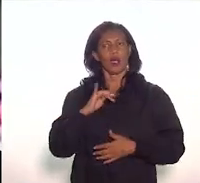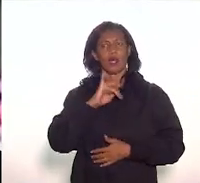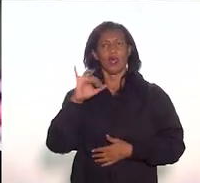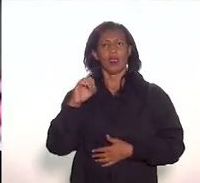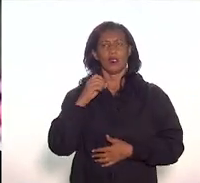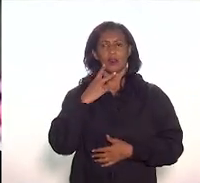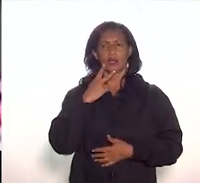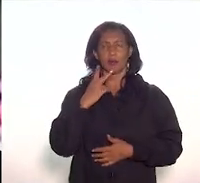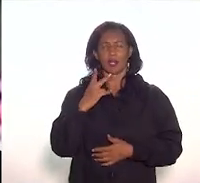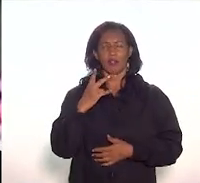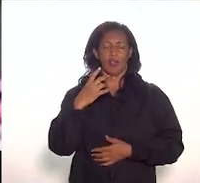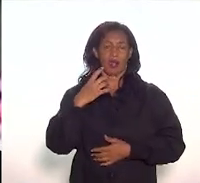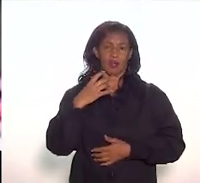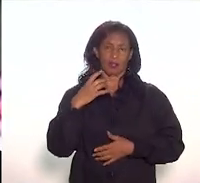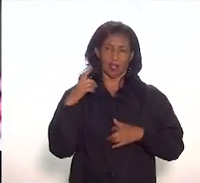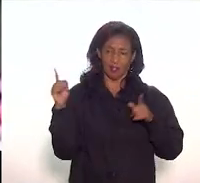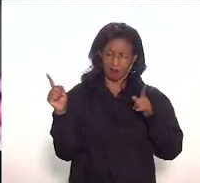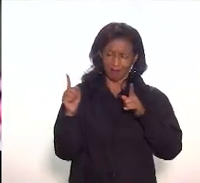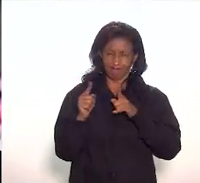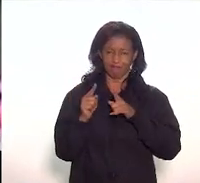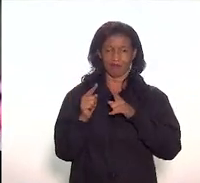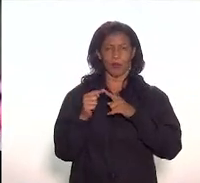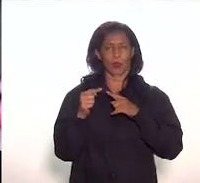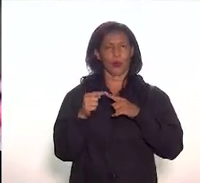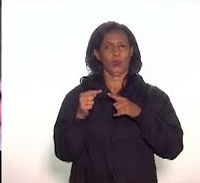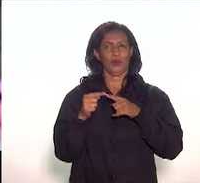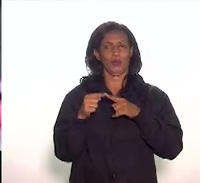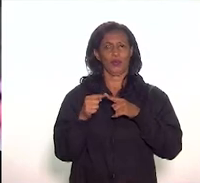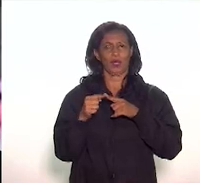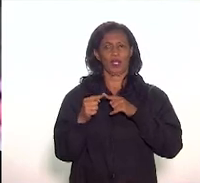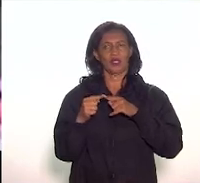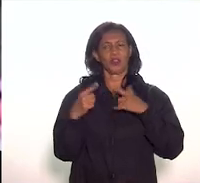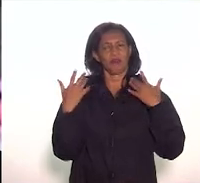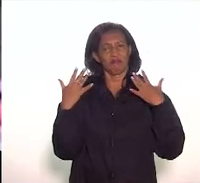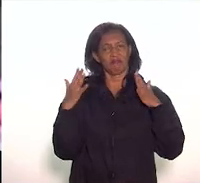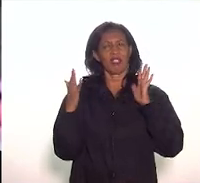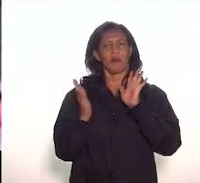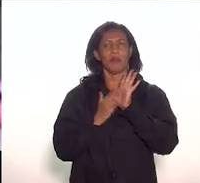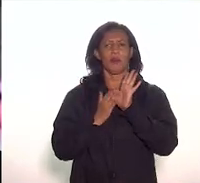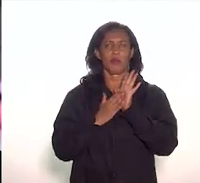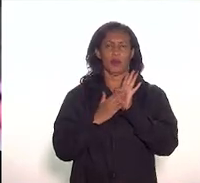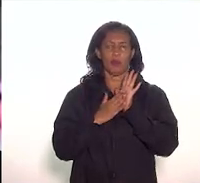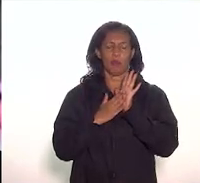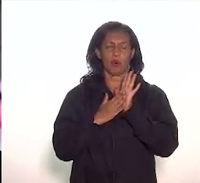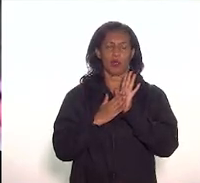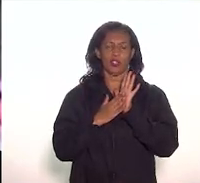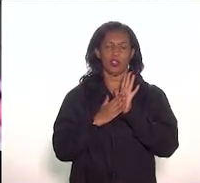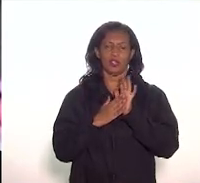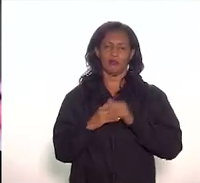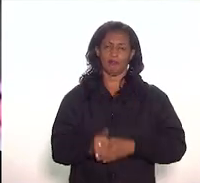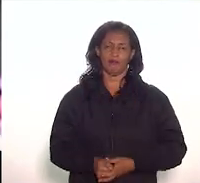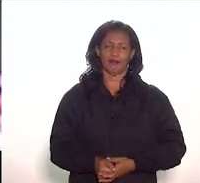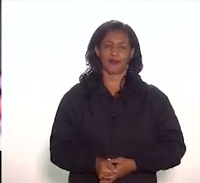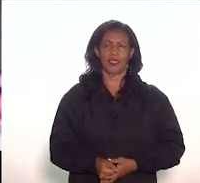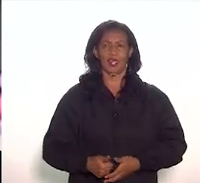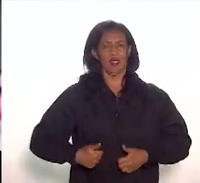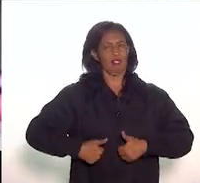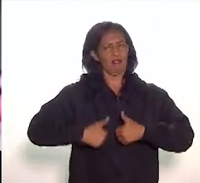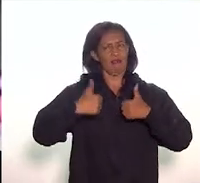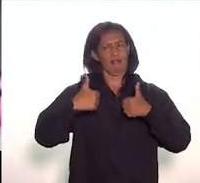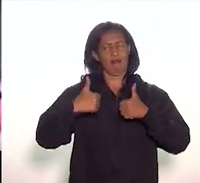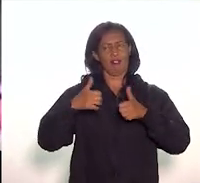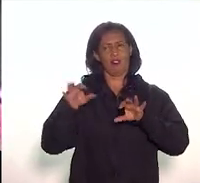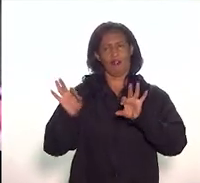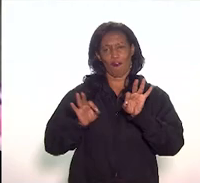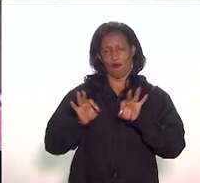fala é nesse sentido de parabenizar a proposta e que seja feita da melhor forma